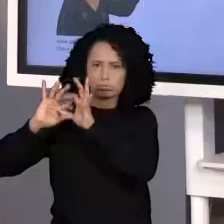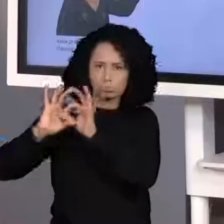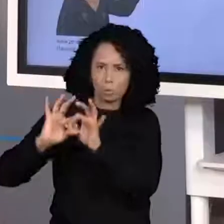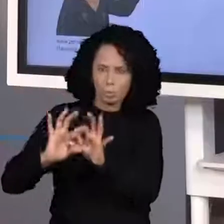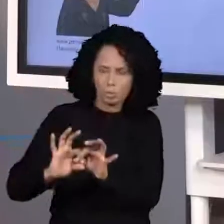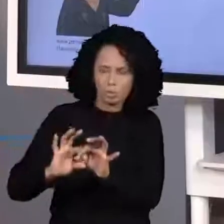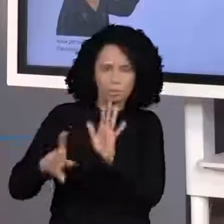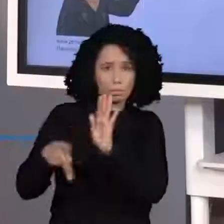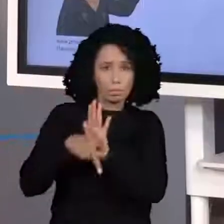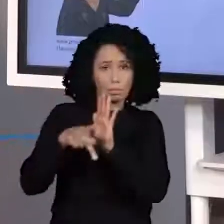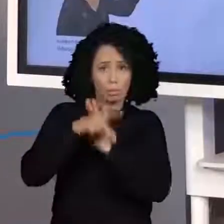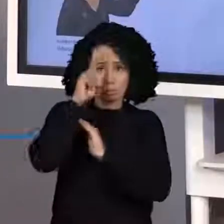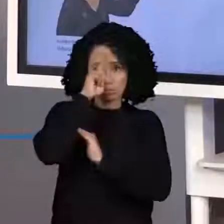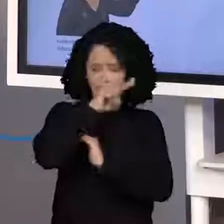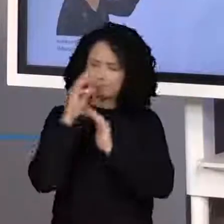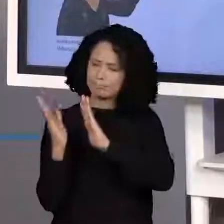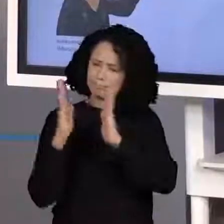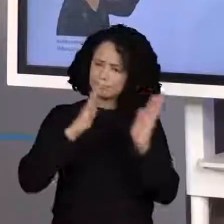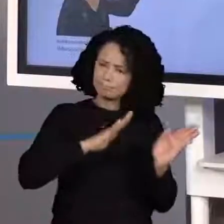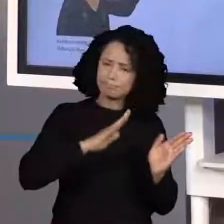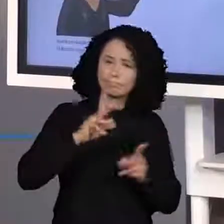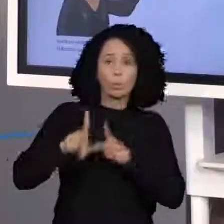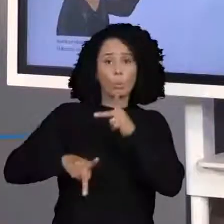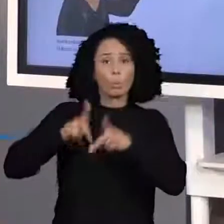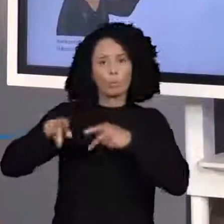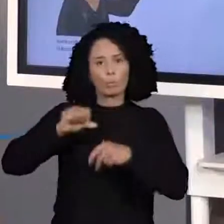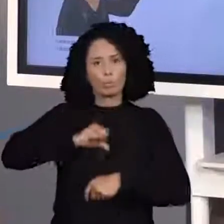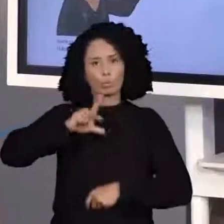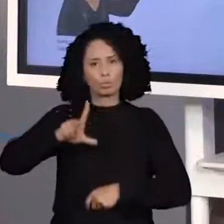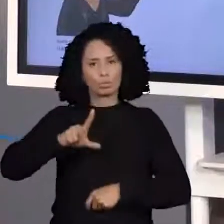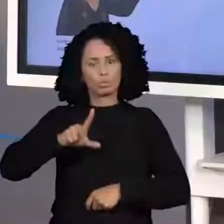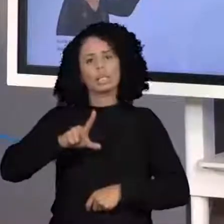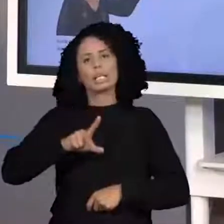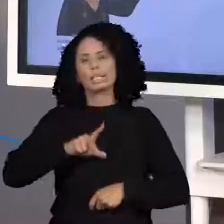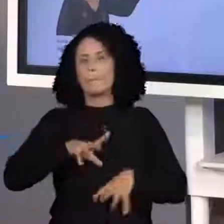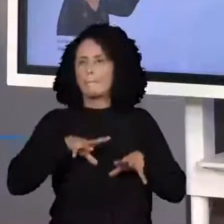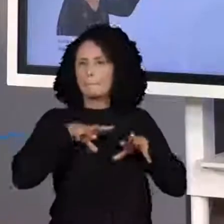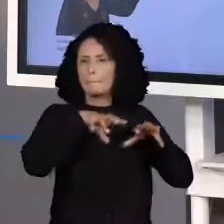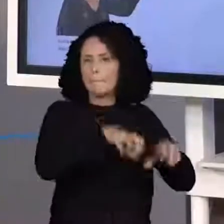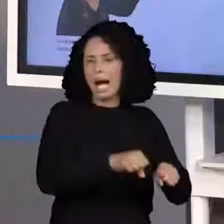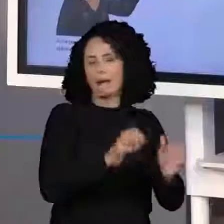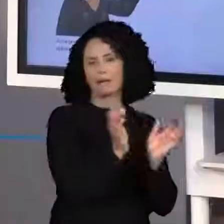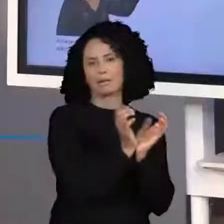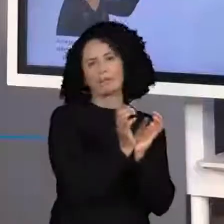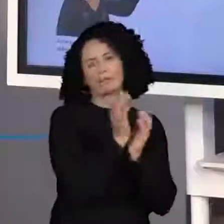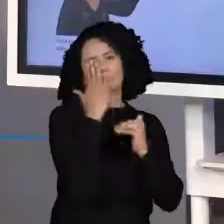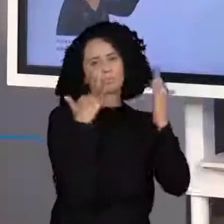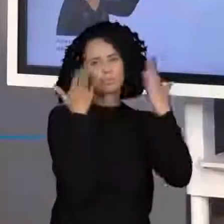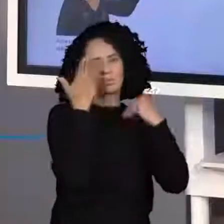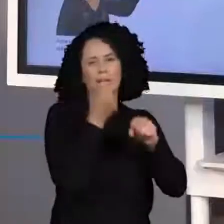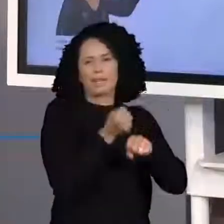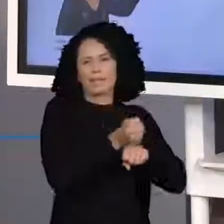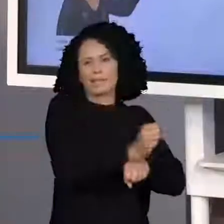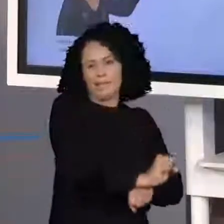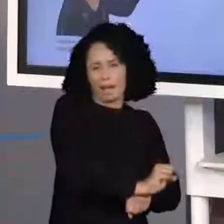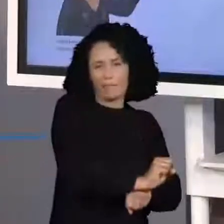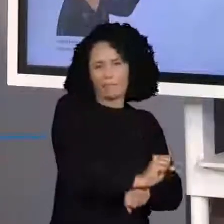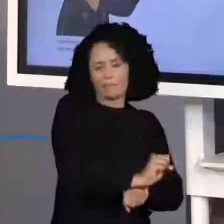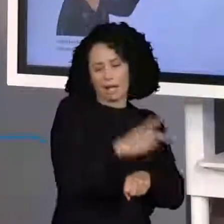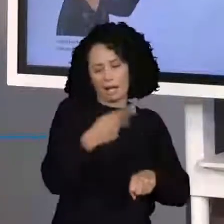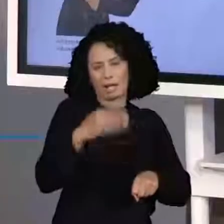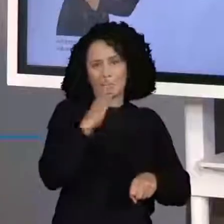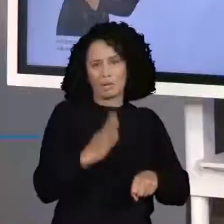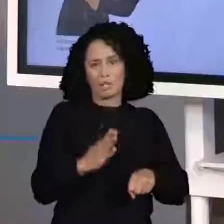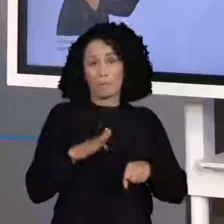o quê? Escravizam, traz os indígenas para a escravização e aí começa a tomar realmente tudo aqui do Brasil. Então,